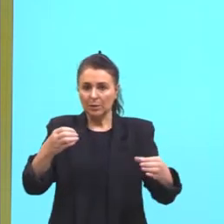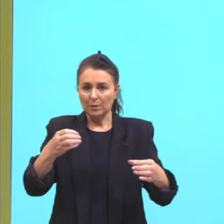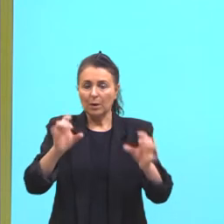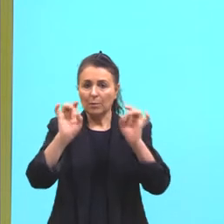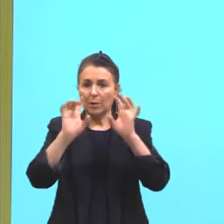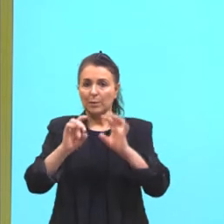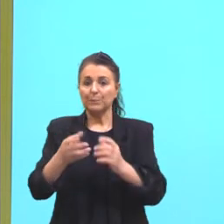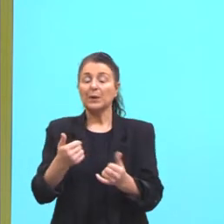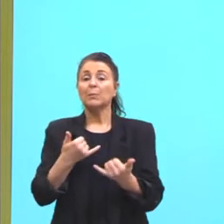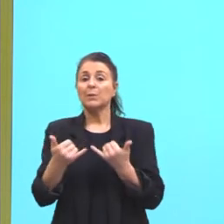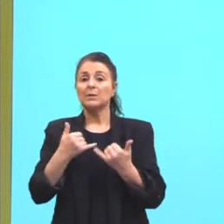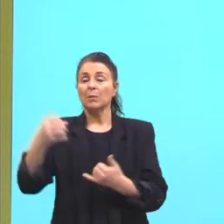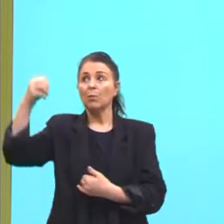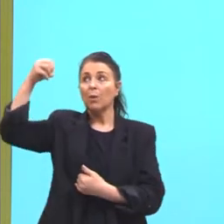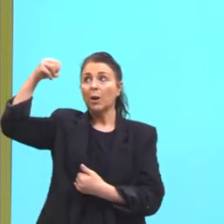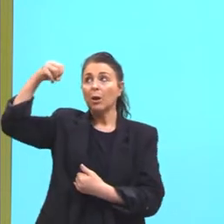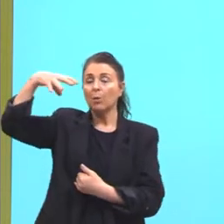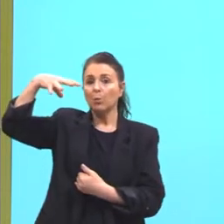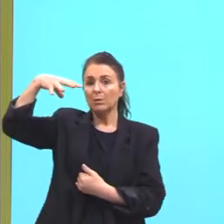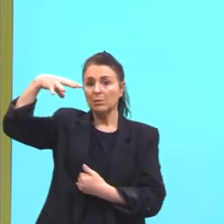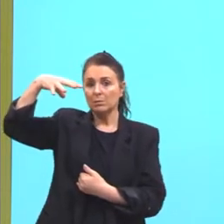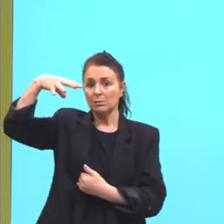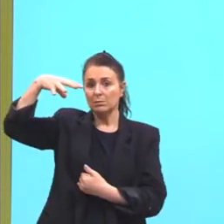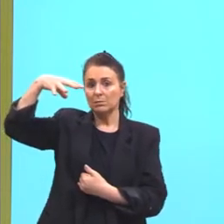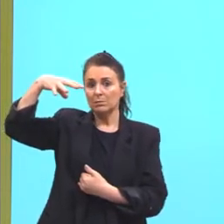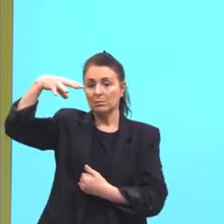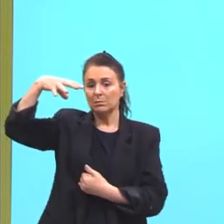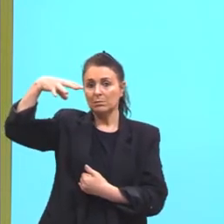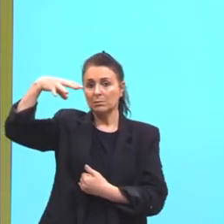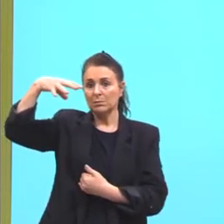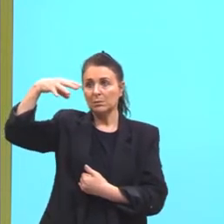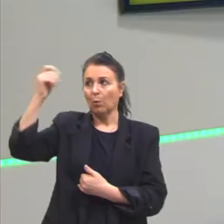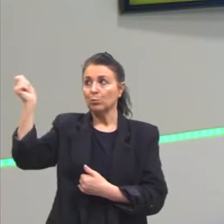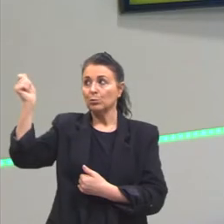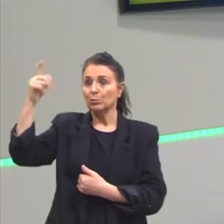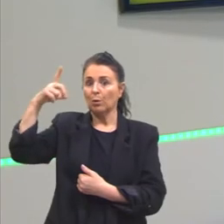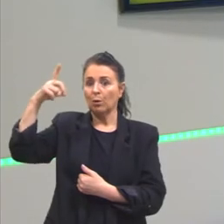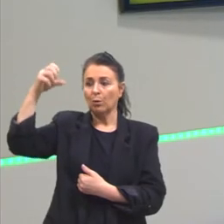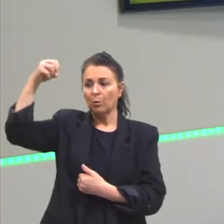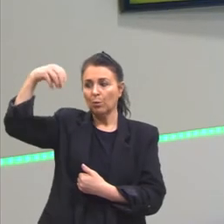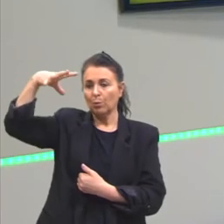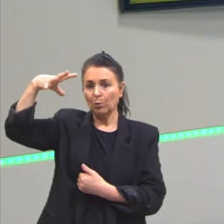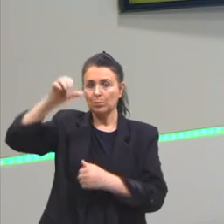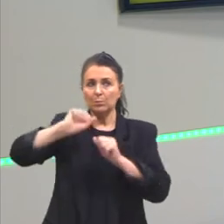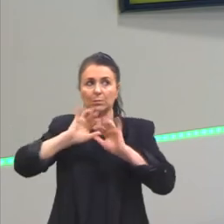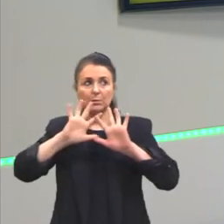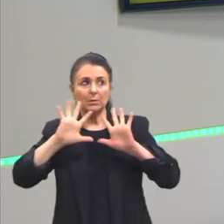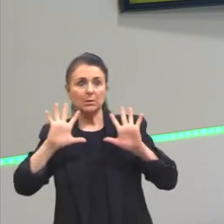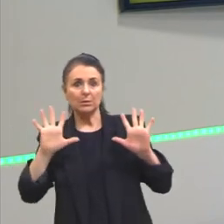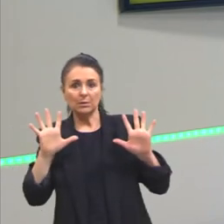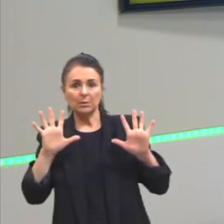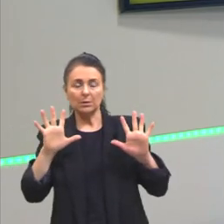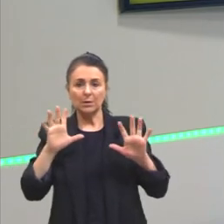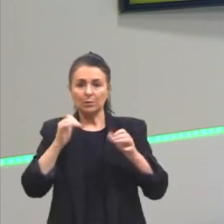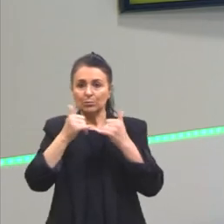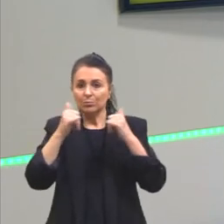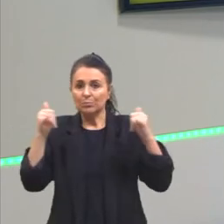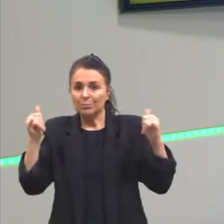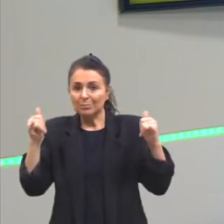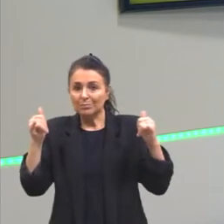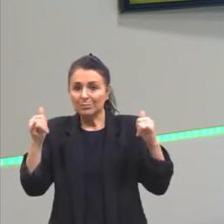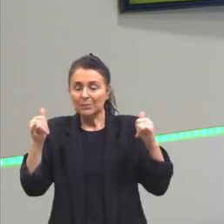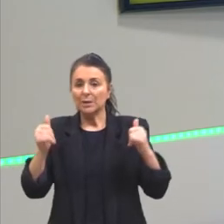A luz tem capacidade, a luz solar, a luz, inclusive, de lâmpadas, elas têm a capacidade